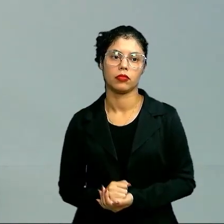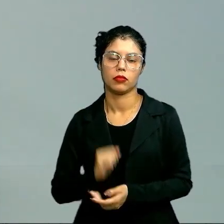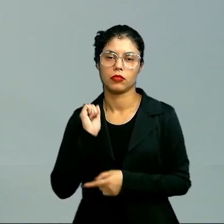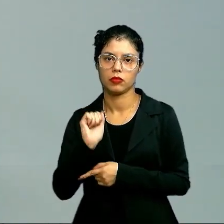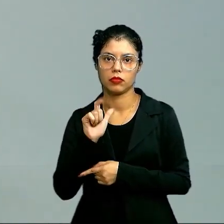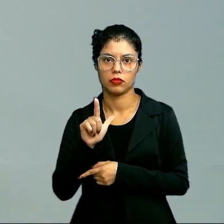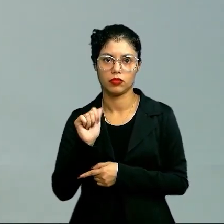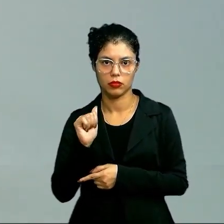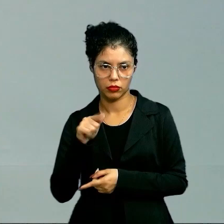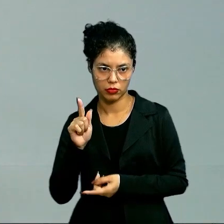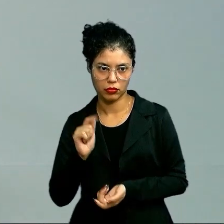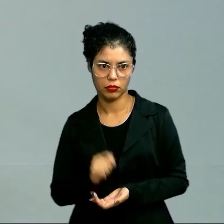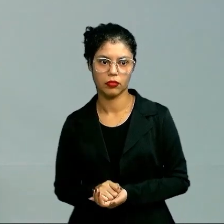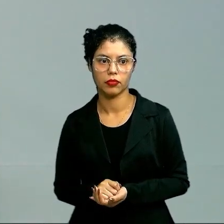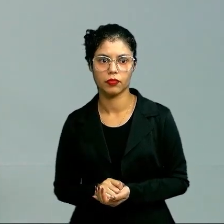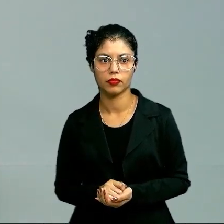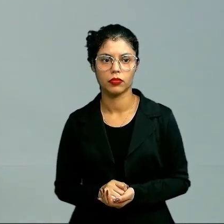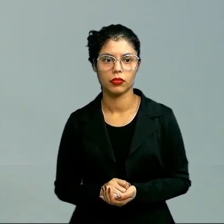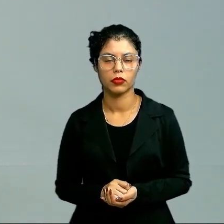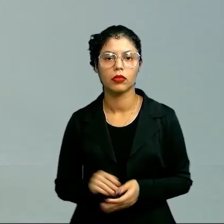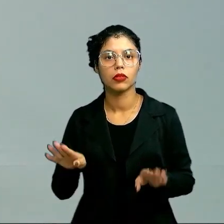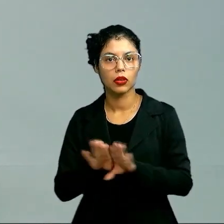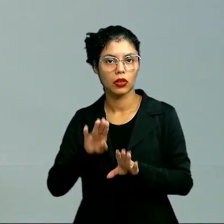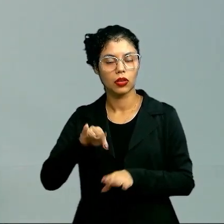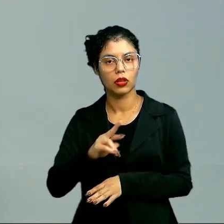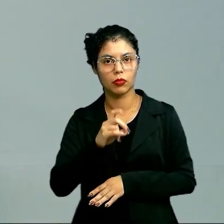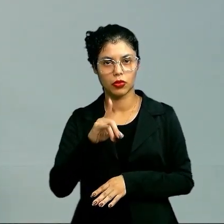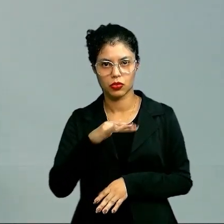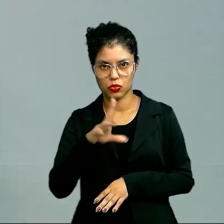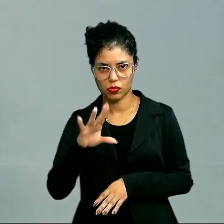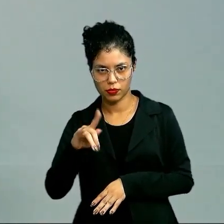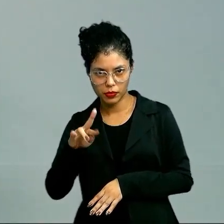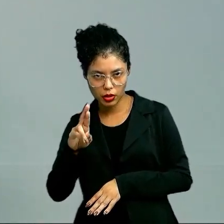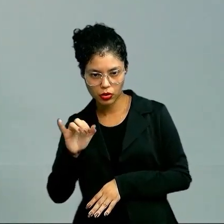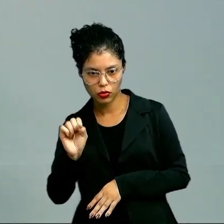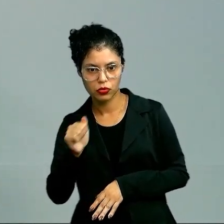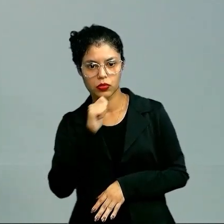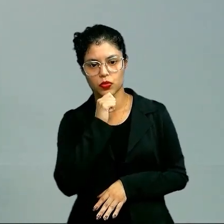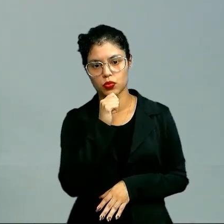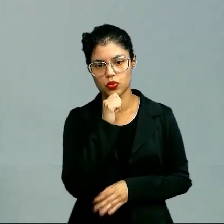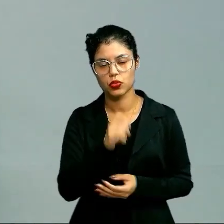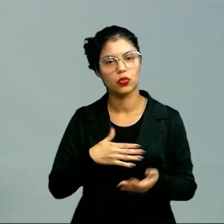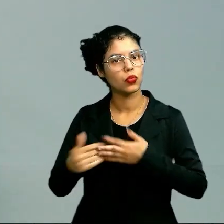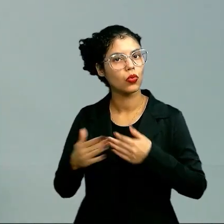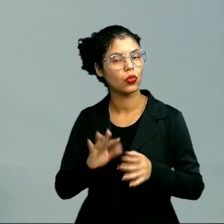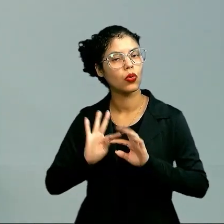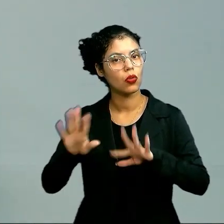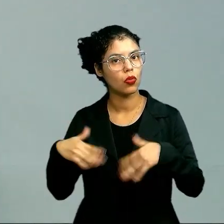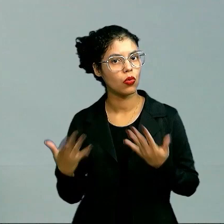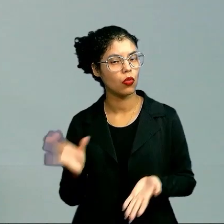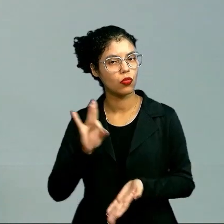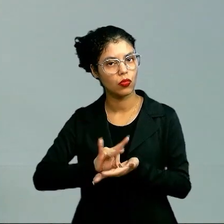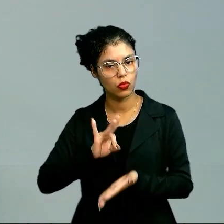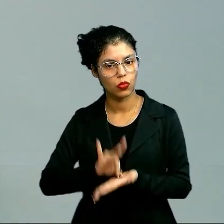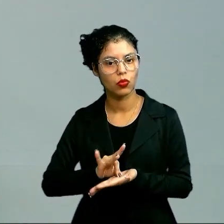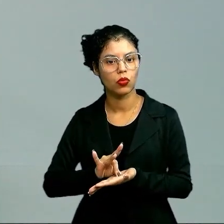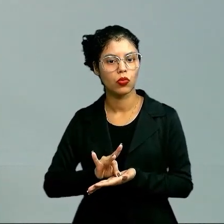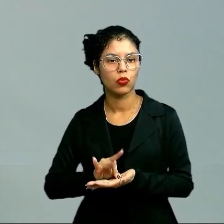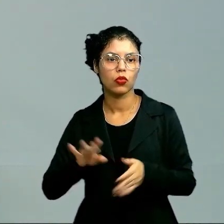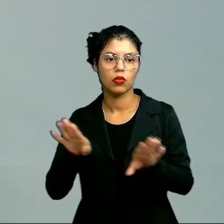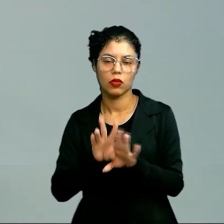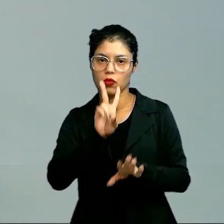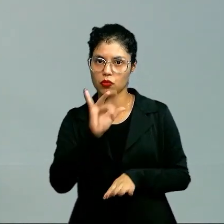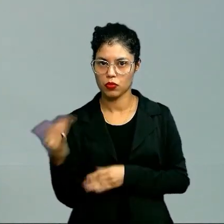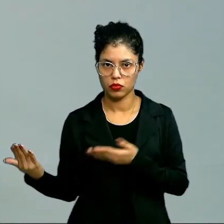Allah, porque os terroristas eram muçulmanos. Mas, de qualquer modo, sem saber se verdadeiramente esse